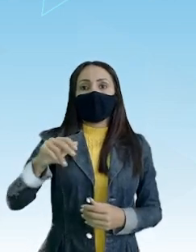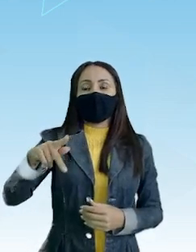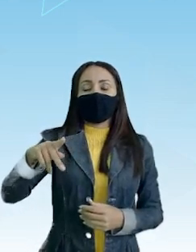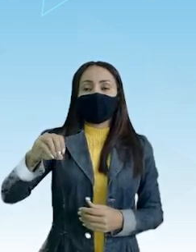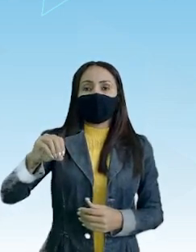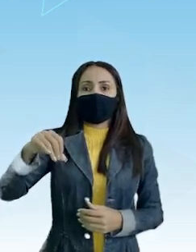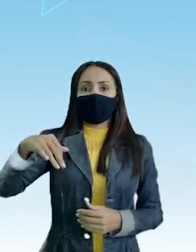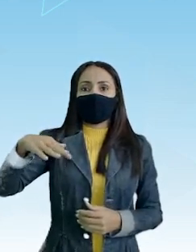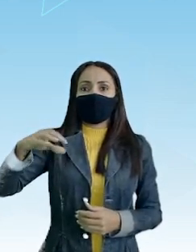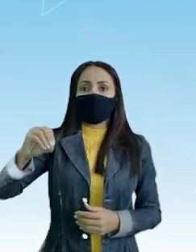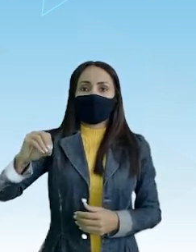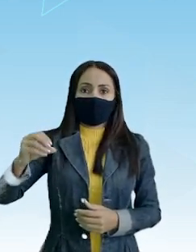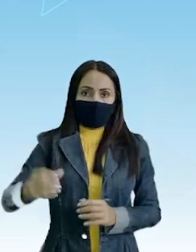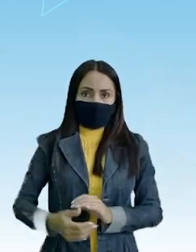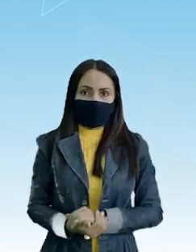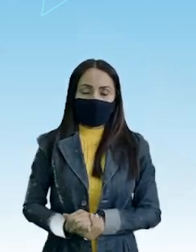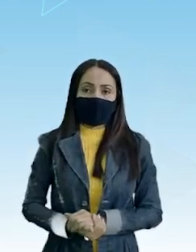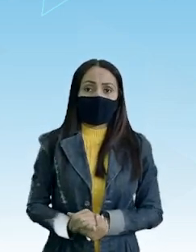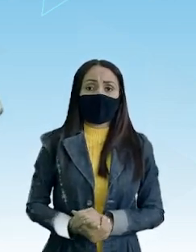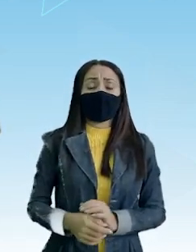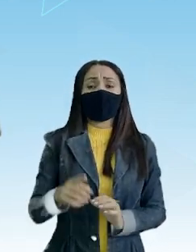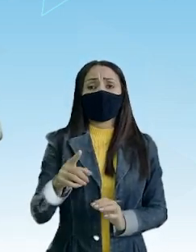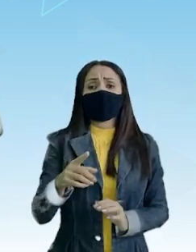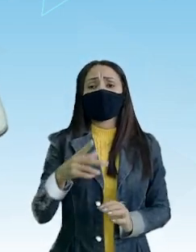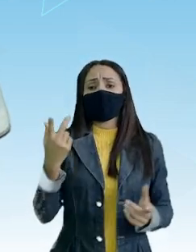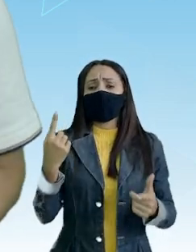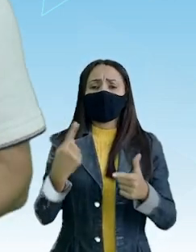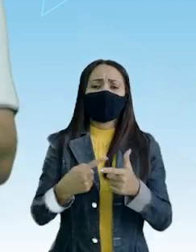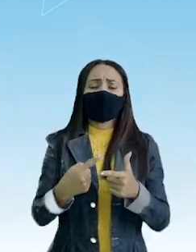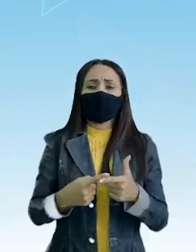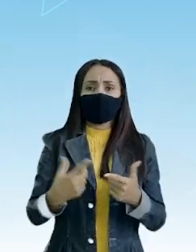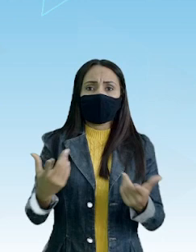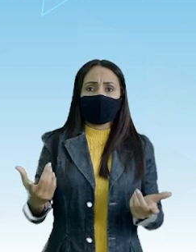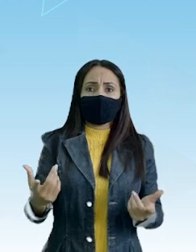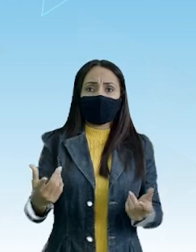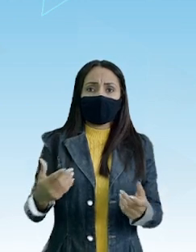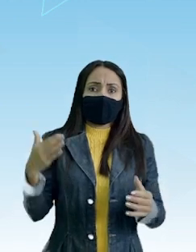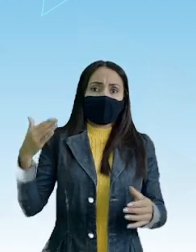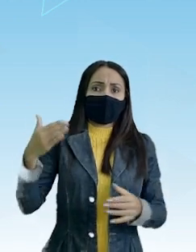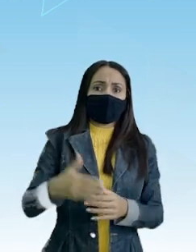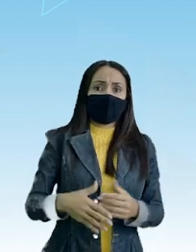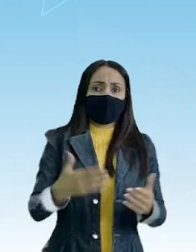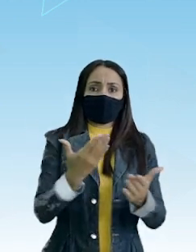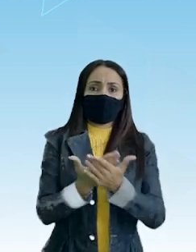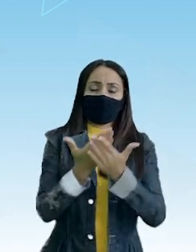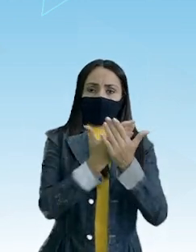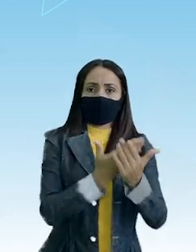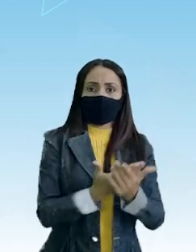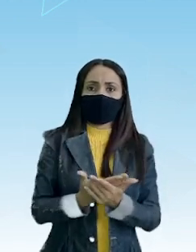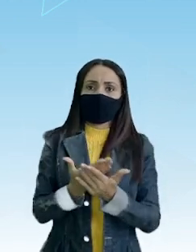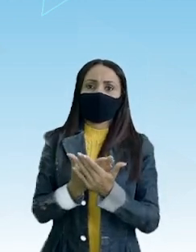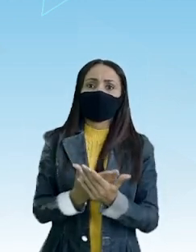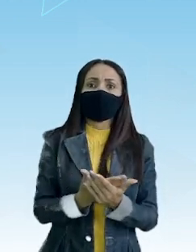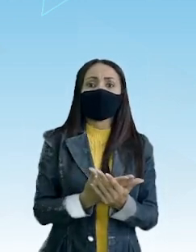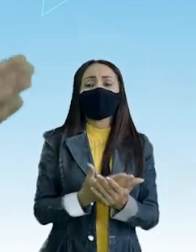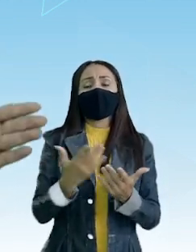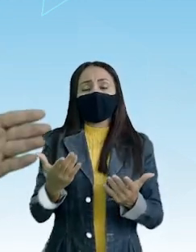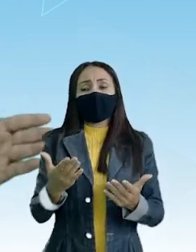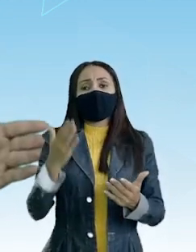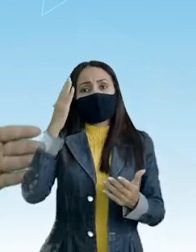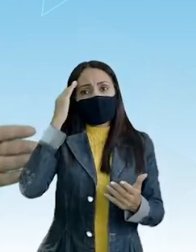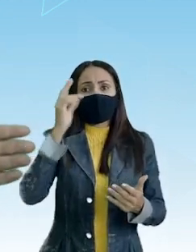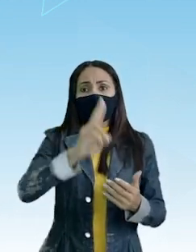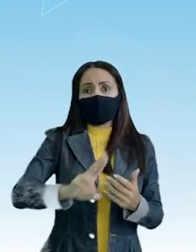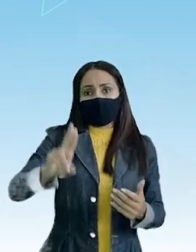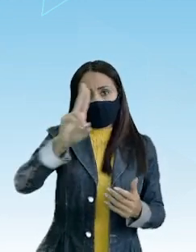Agora você me diz Justamente Por que isso Dentro do estudo Da norma padrão Saber utilizar As